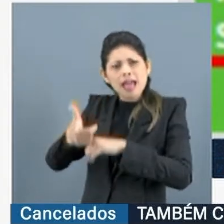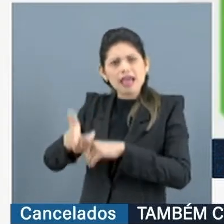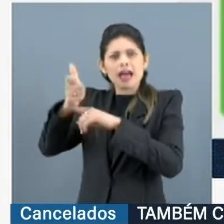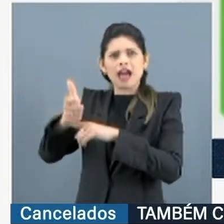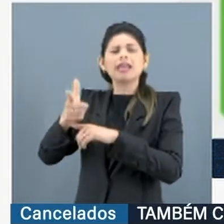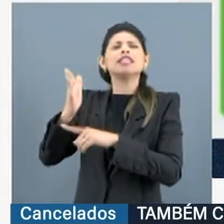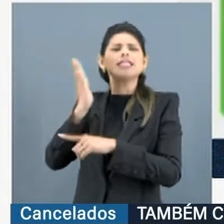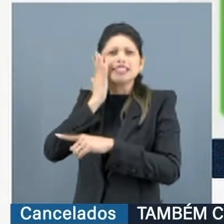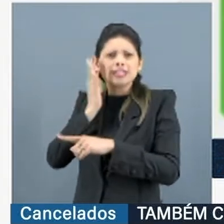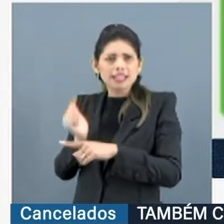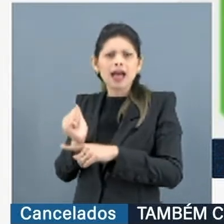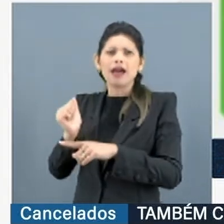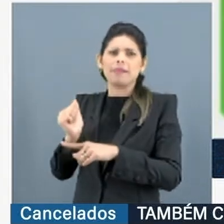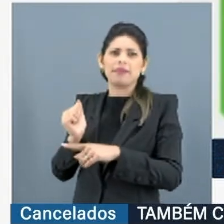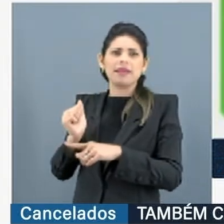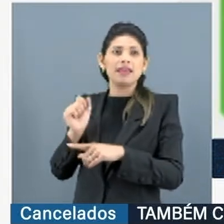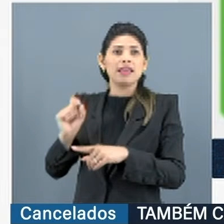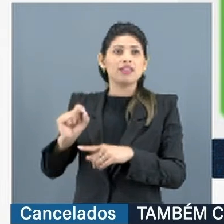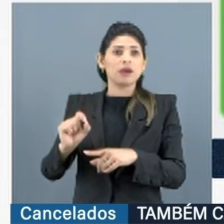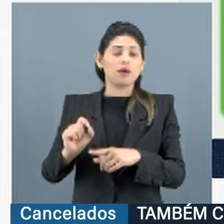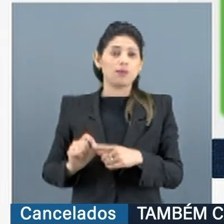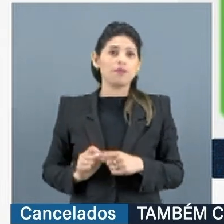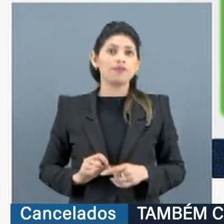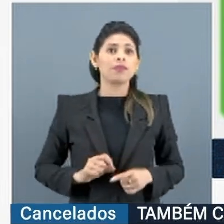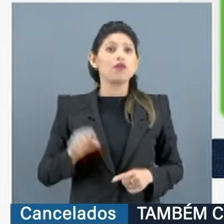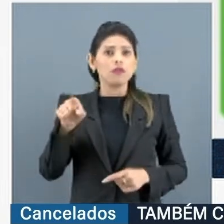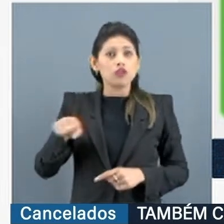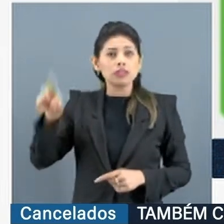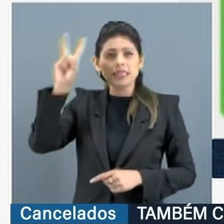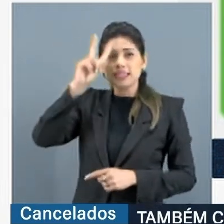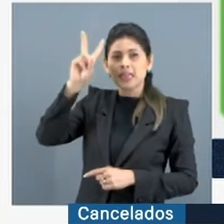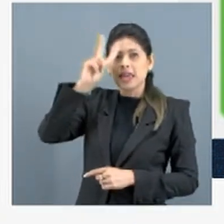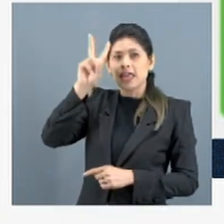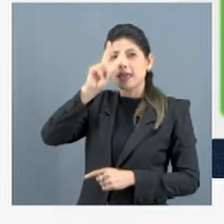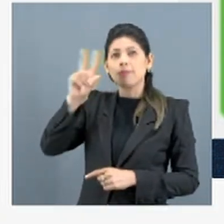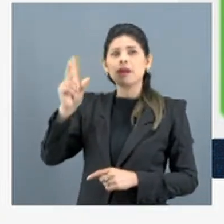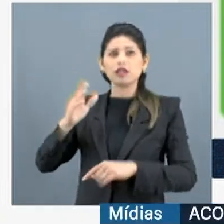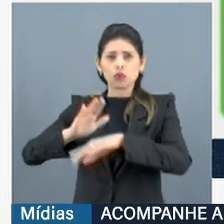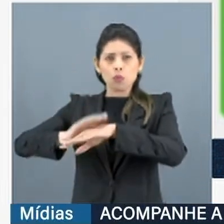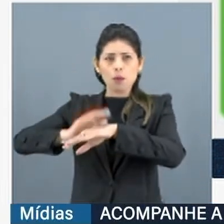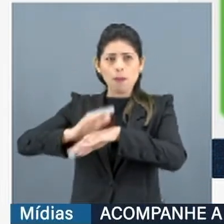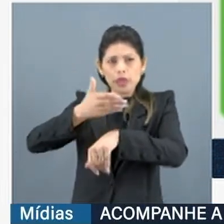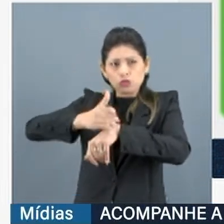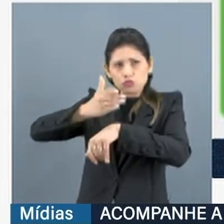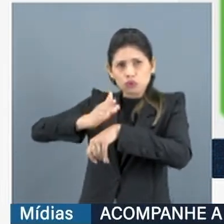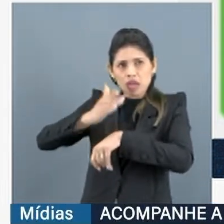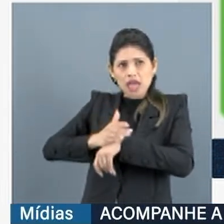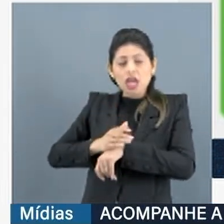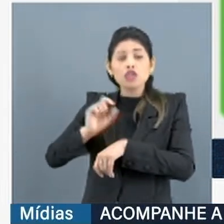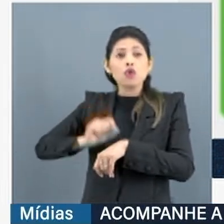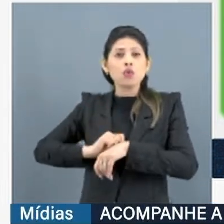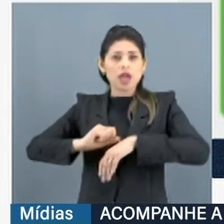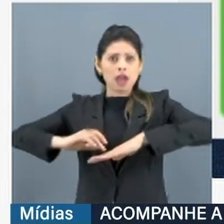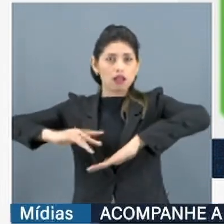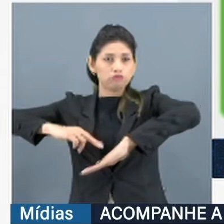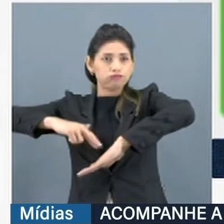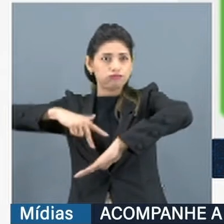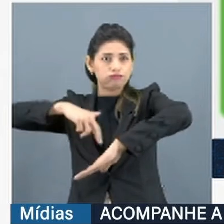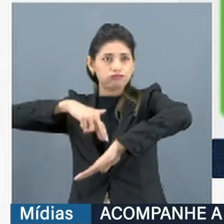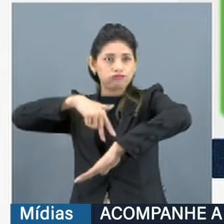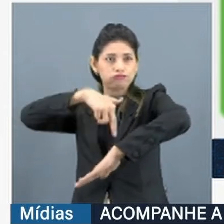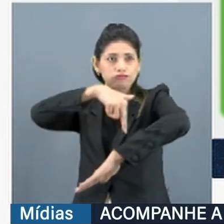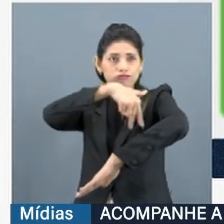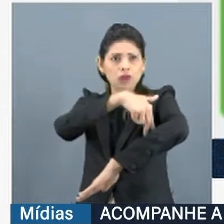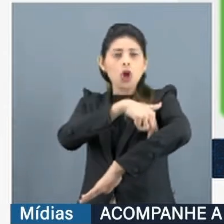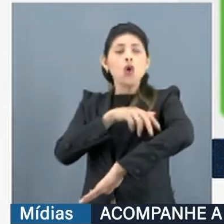Lembram lá que ele foi treinado? Vocês lembram daquela frase que o presidente Lula não subia a rampa? Que alguém poderia